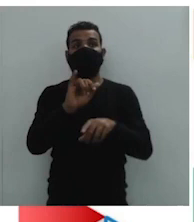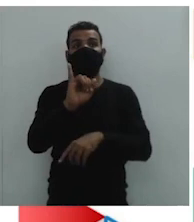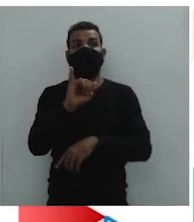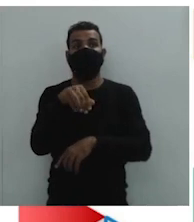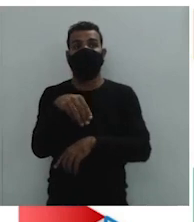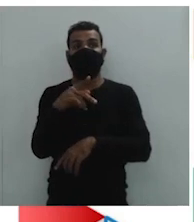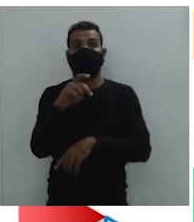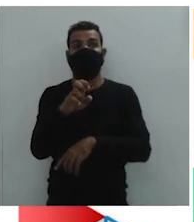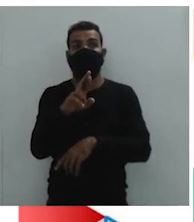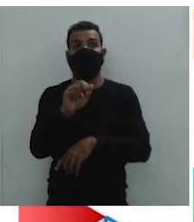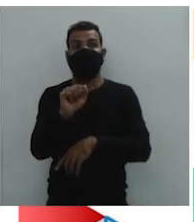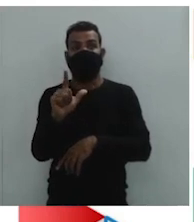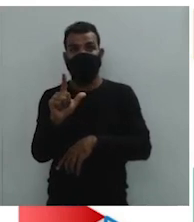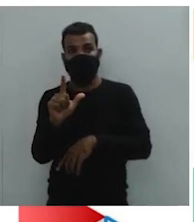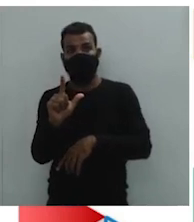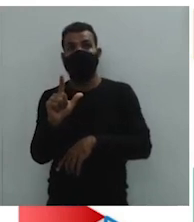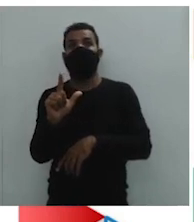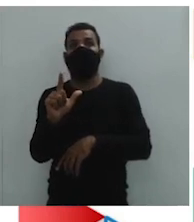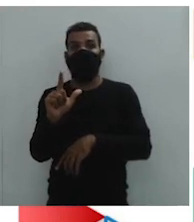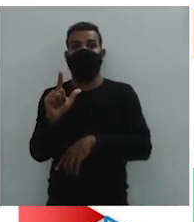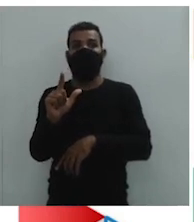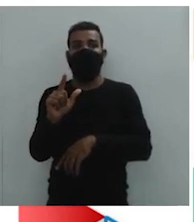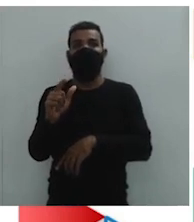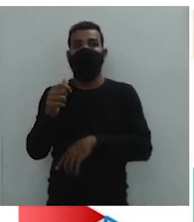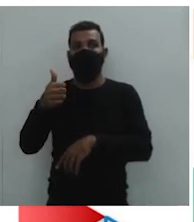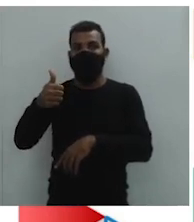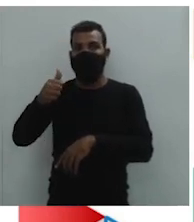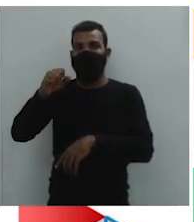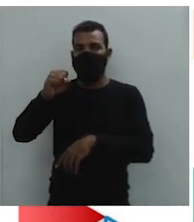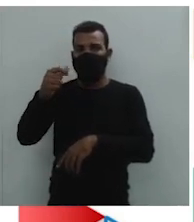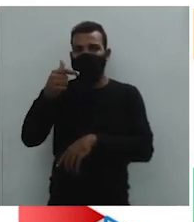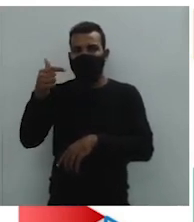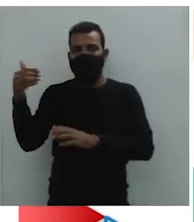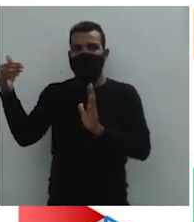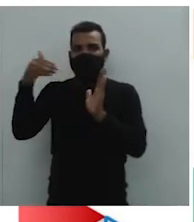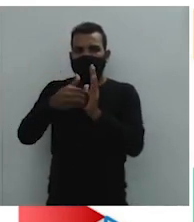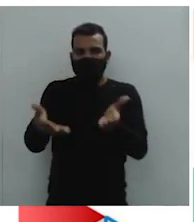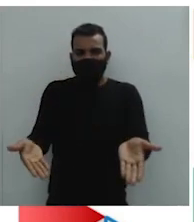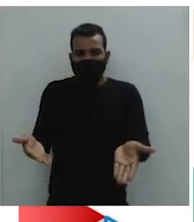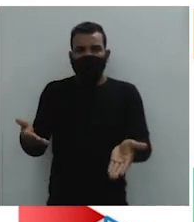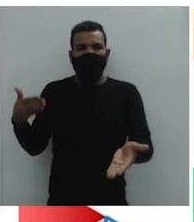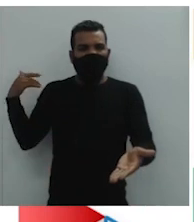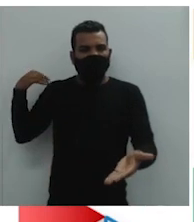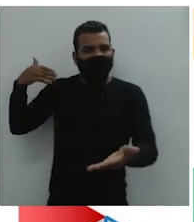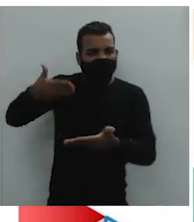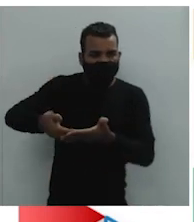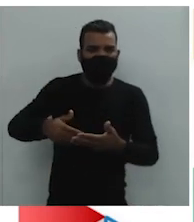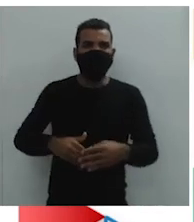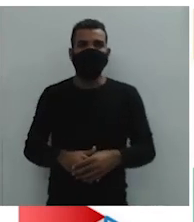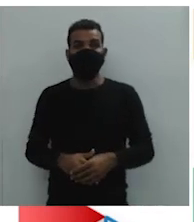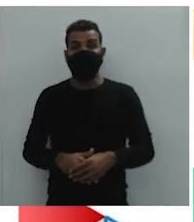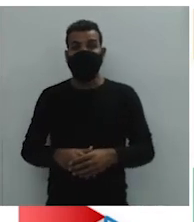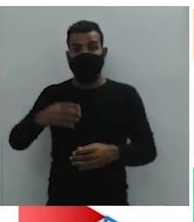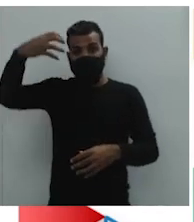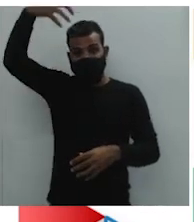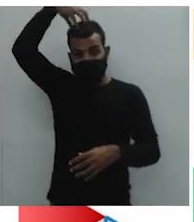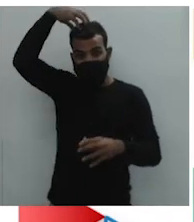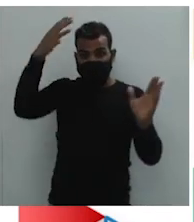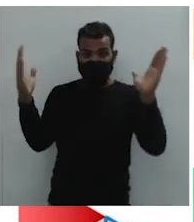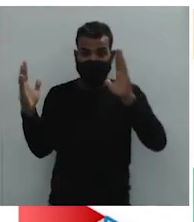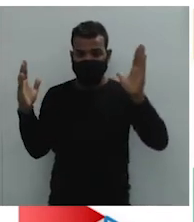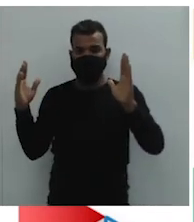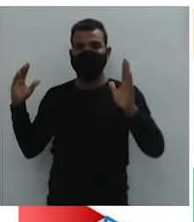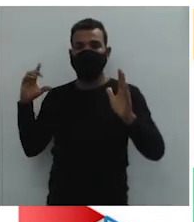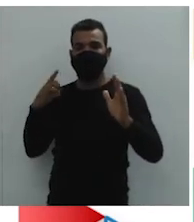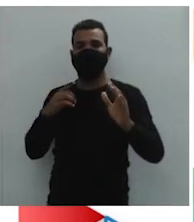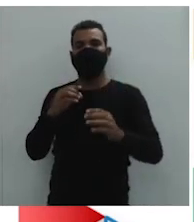e até os dias atuais. E dentro dele, dentro desse período imperial, aí sim, nós iremos ver o ciclo